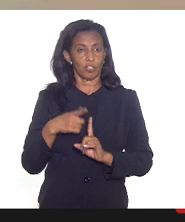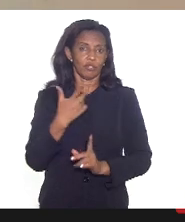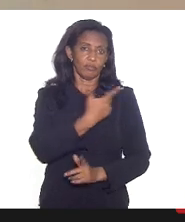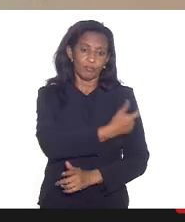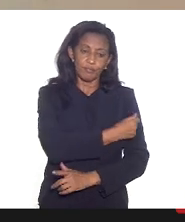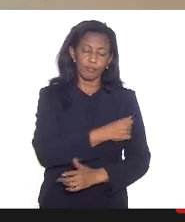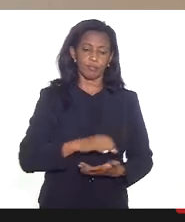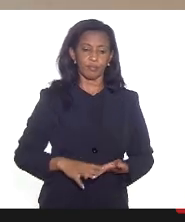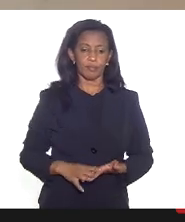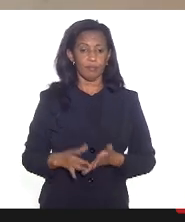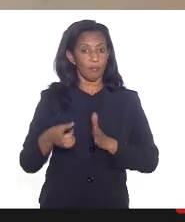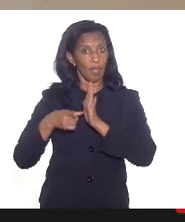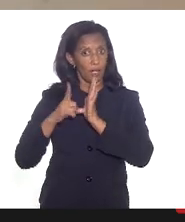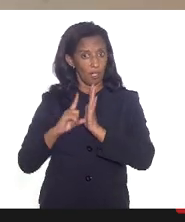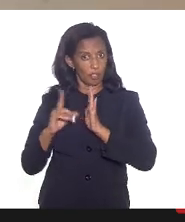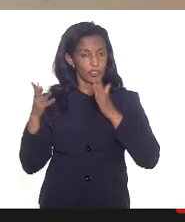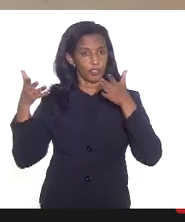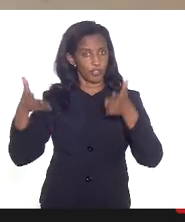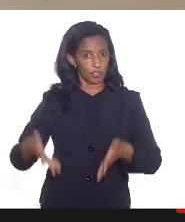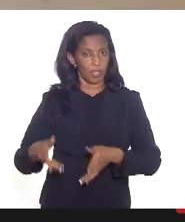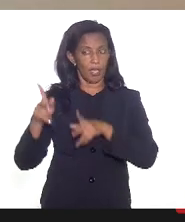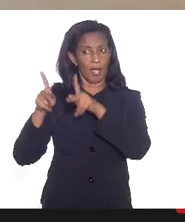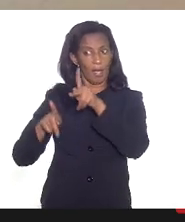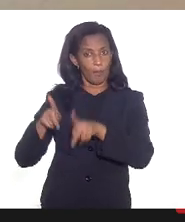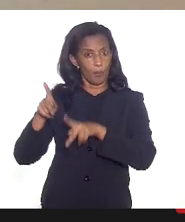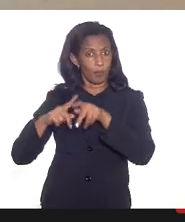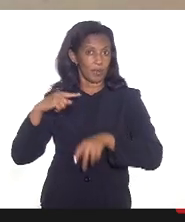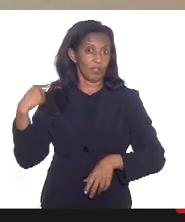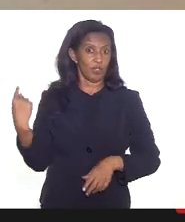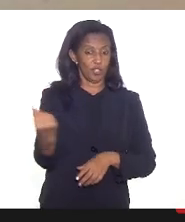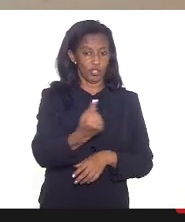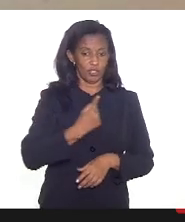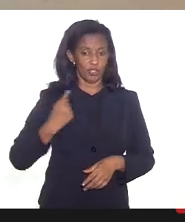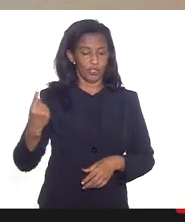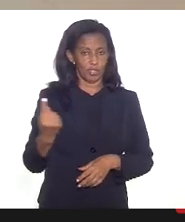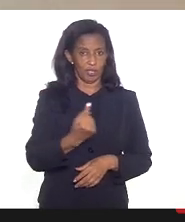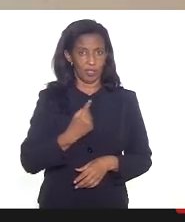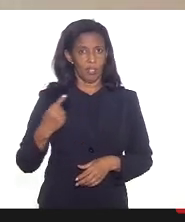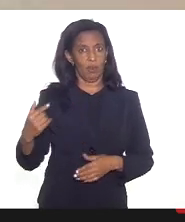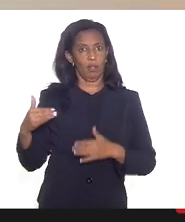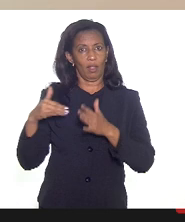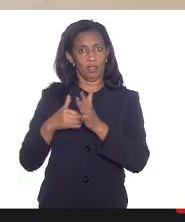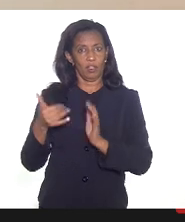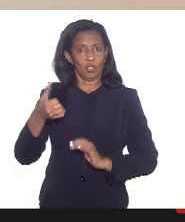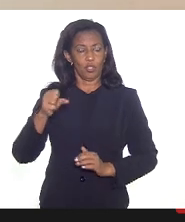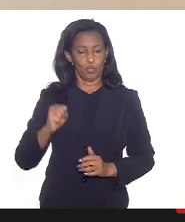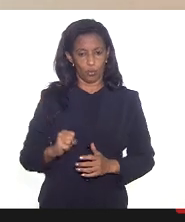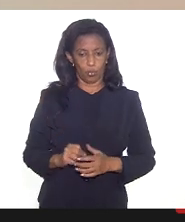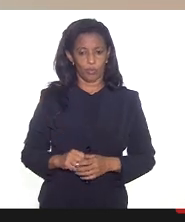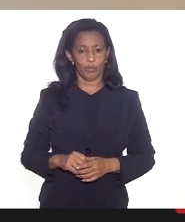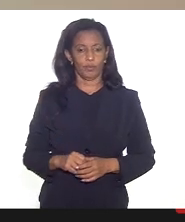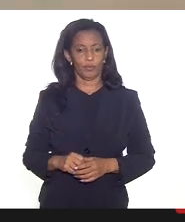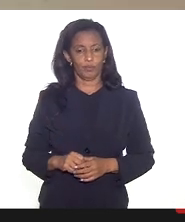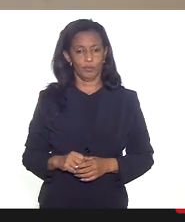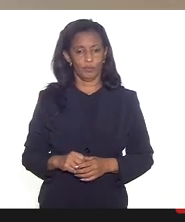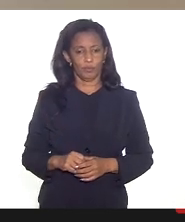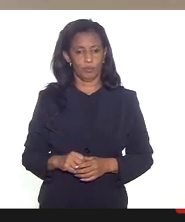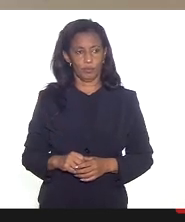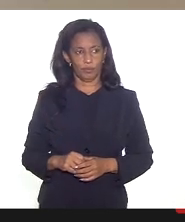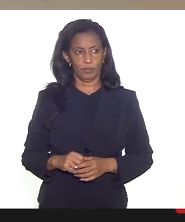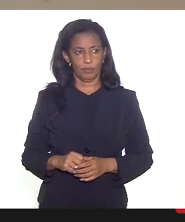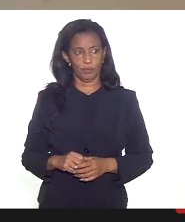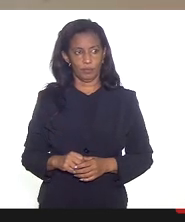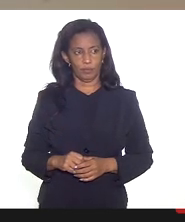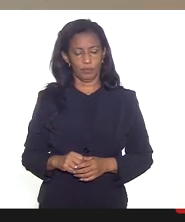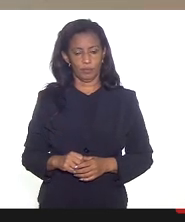antes de chegar a população geral aos 18 anos deu pra entender deputado